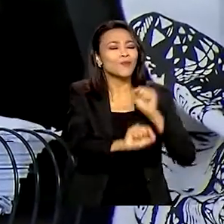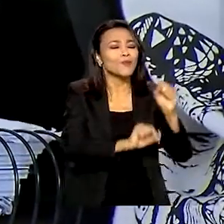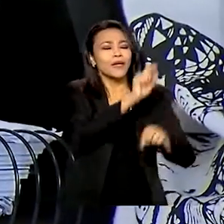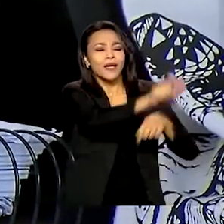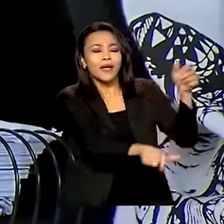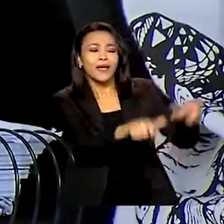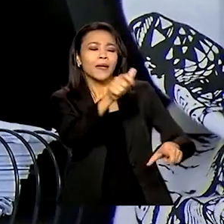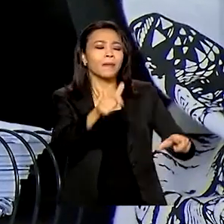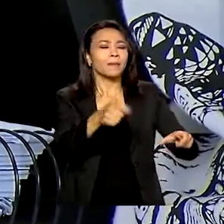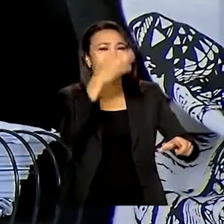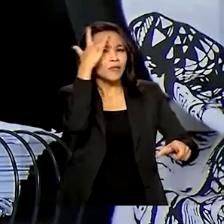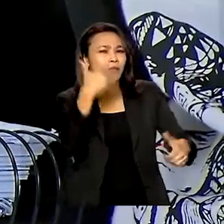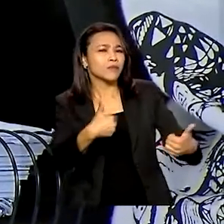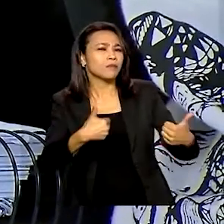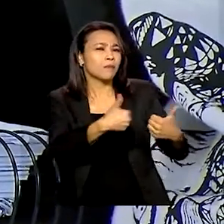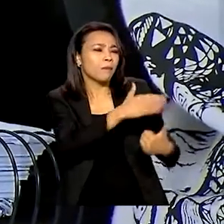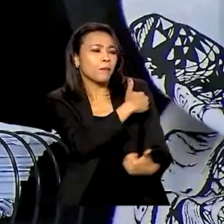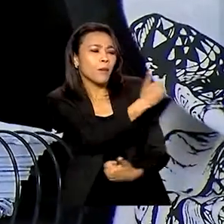pessoas próximas ou familiares. Direitos da Criança do Adolescente